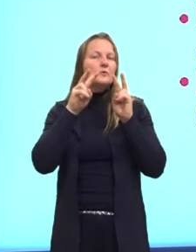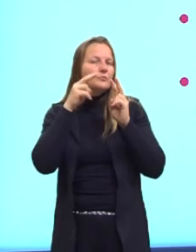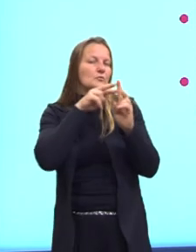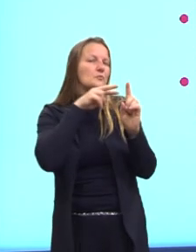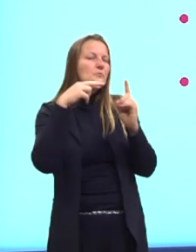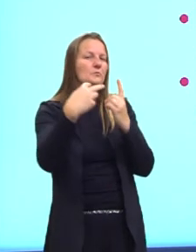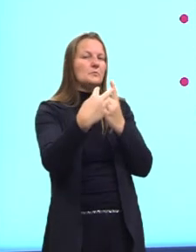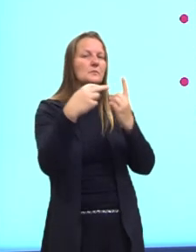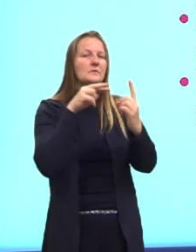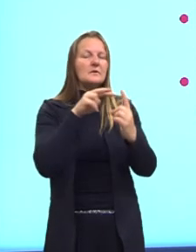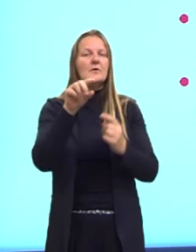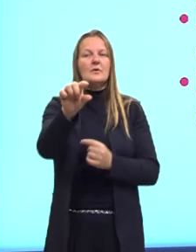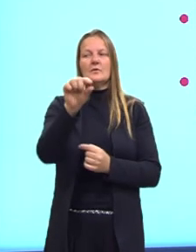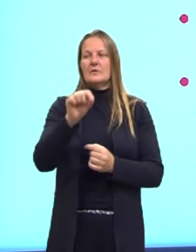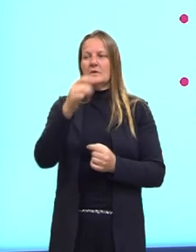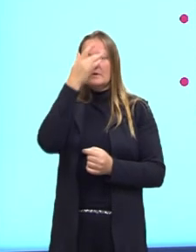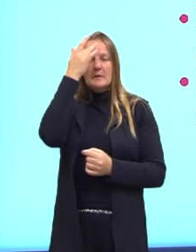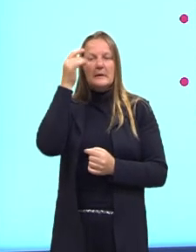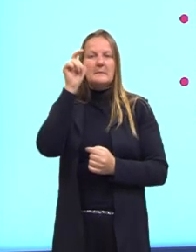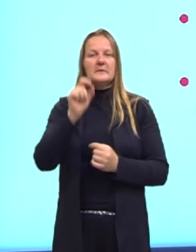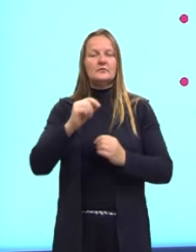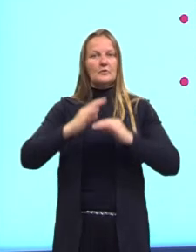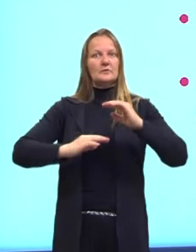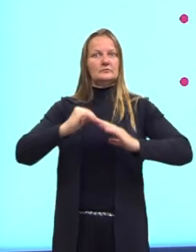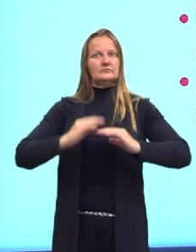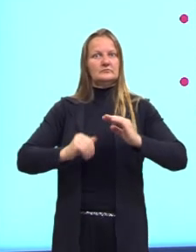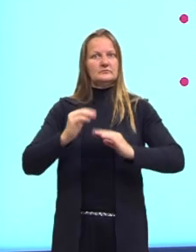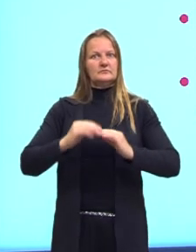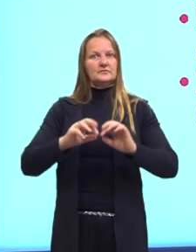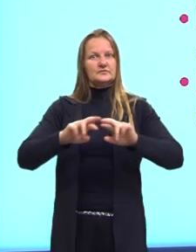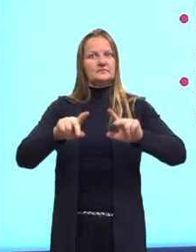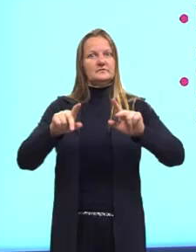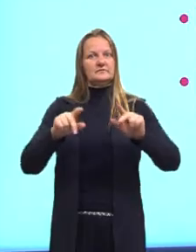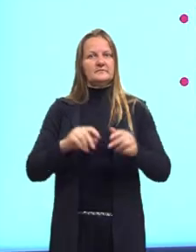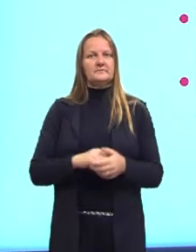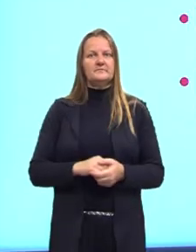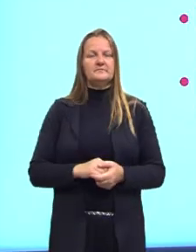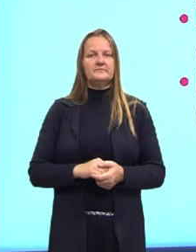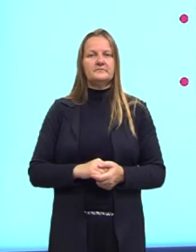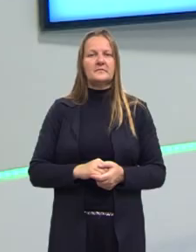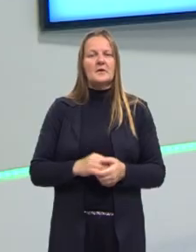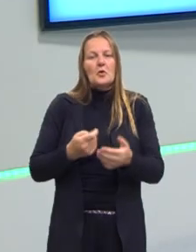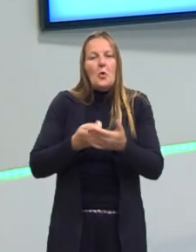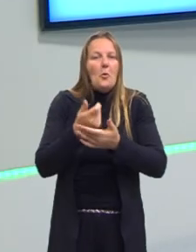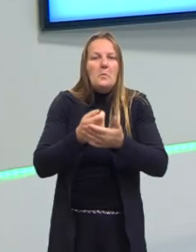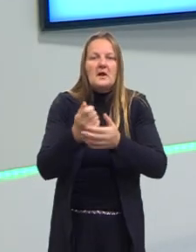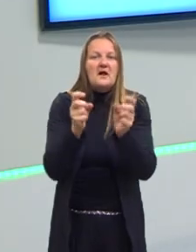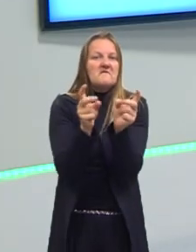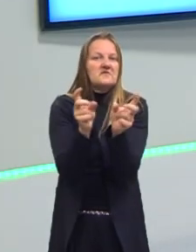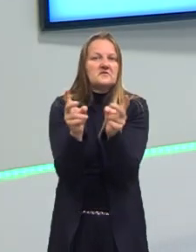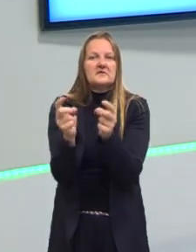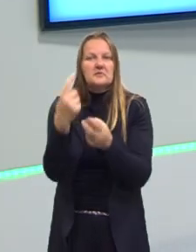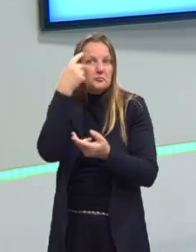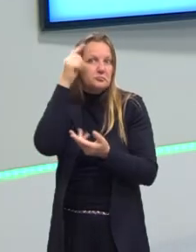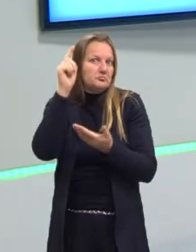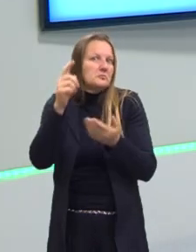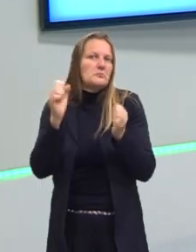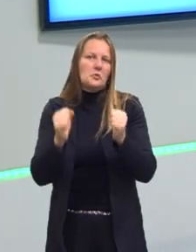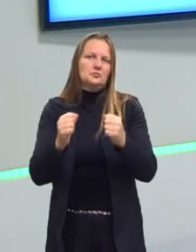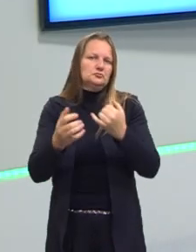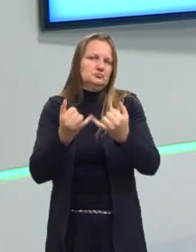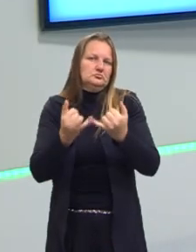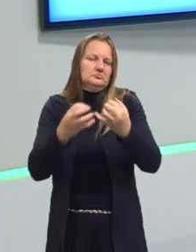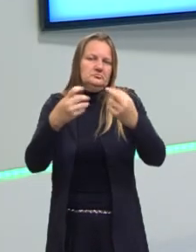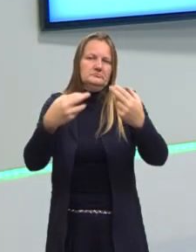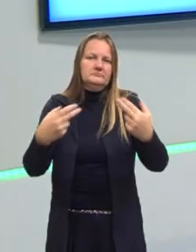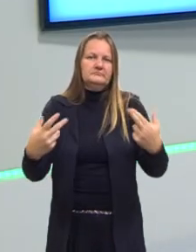ou convidar as pessoas para alguma atitude. Comprar um produto ou comprar uma ideia, por exemplo. Então,